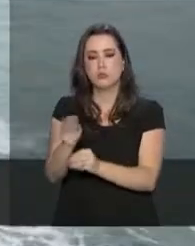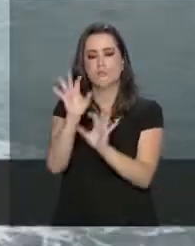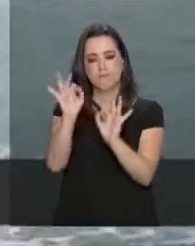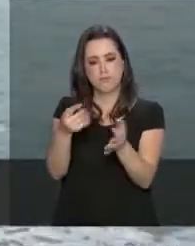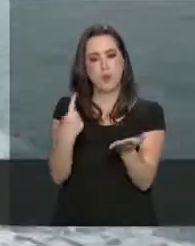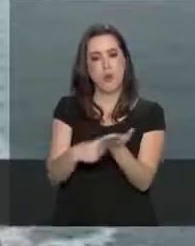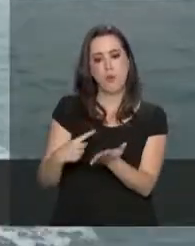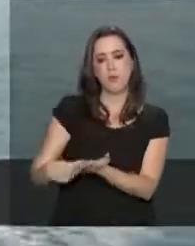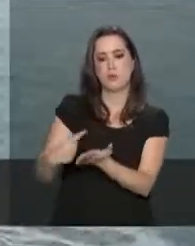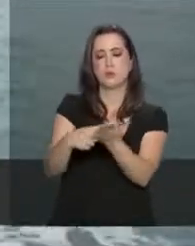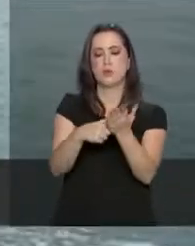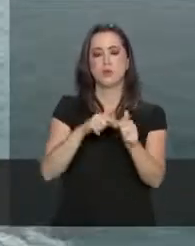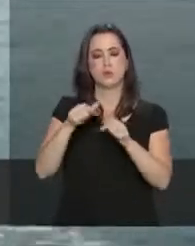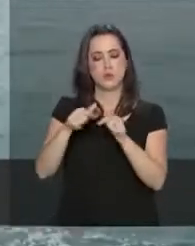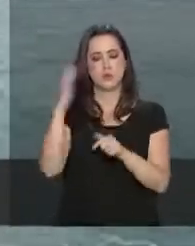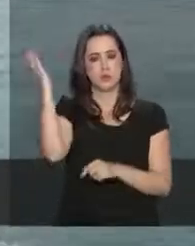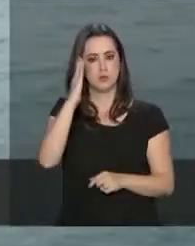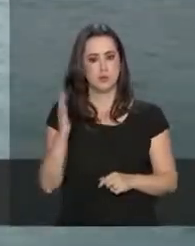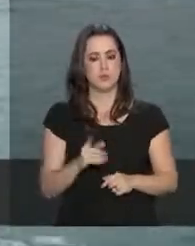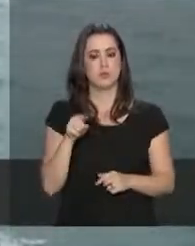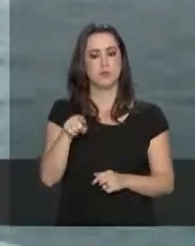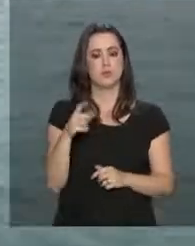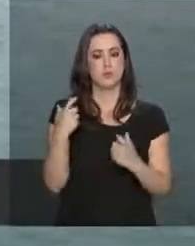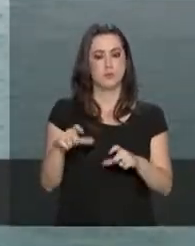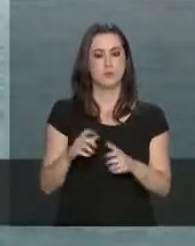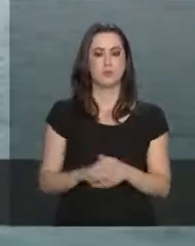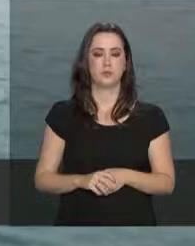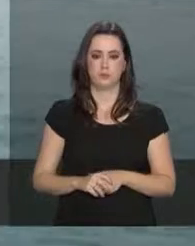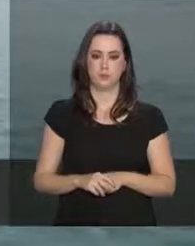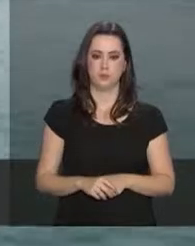da atuação do Brasil nesse continente.